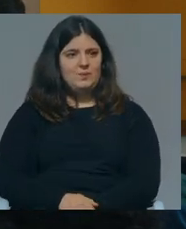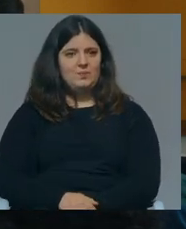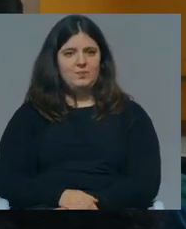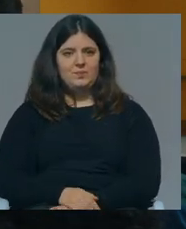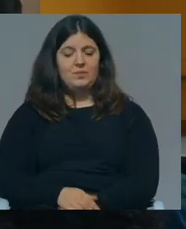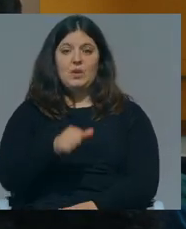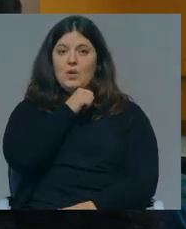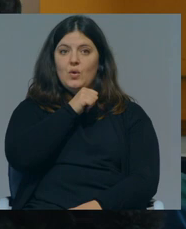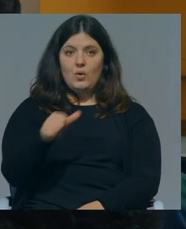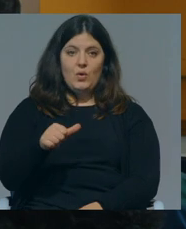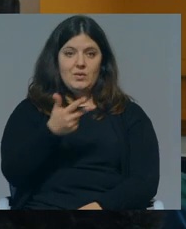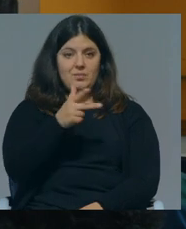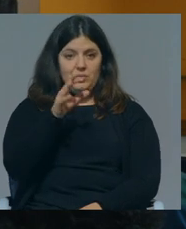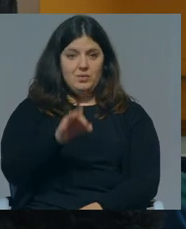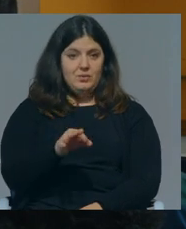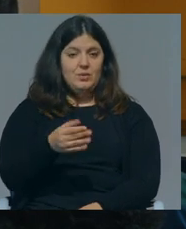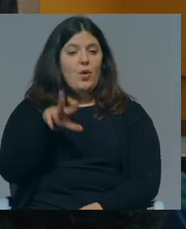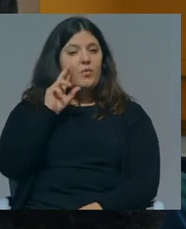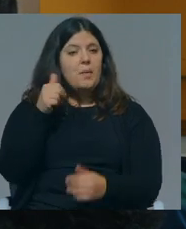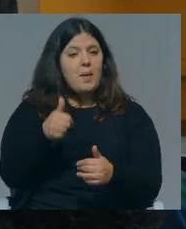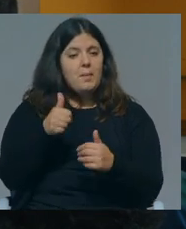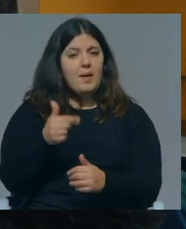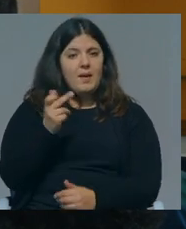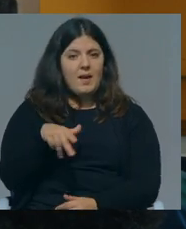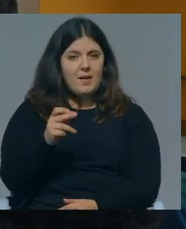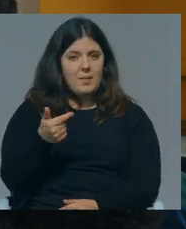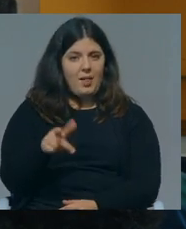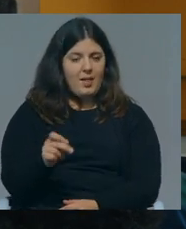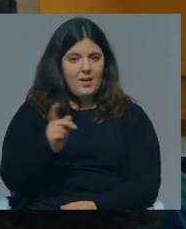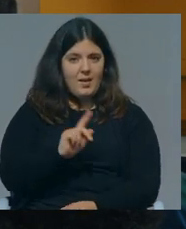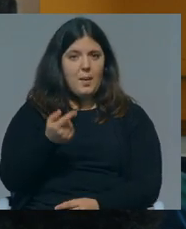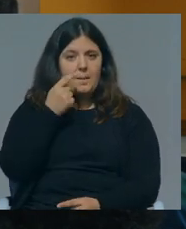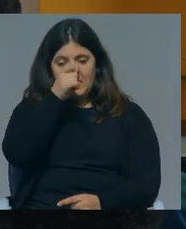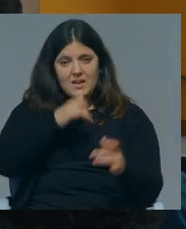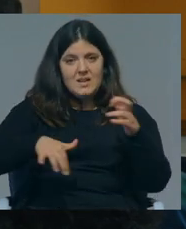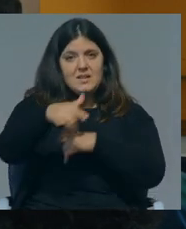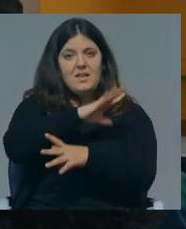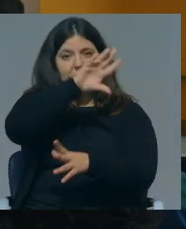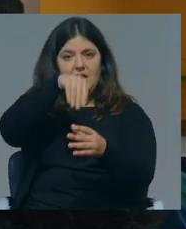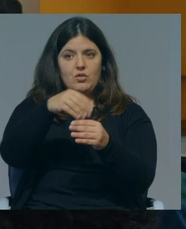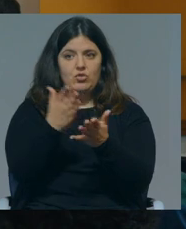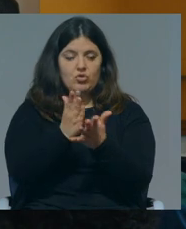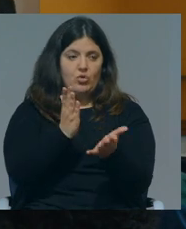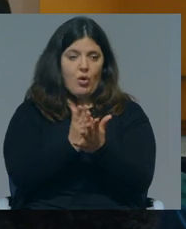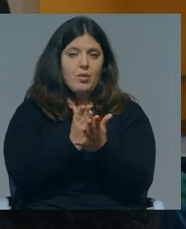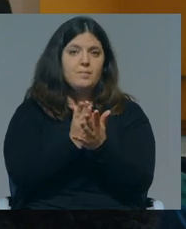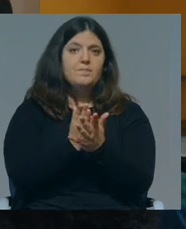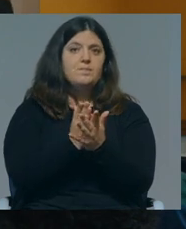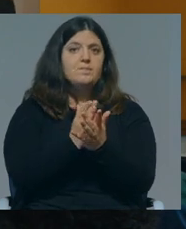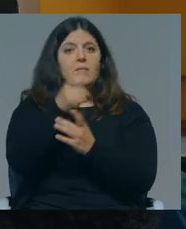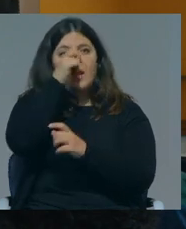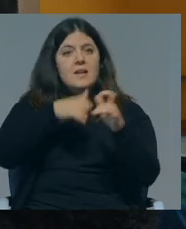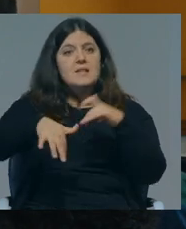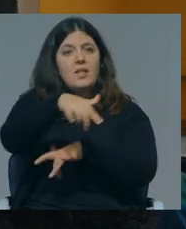eu concordo completamente não se conseguiu ouvir bem a Anabela mas a cidadania na escola é questão de a